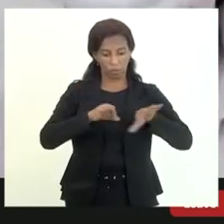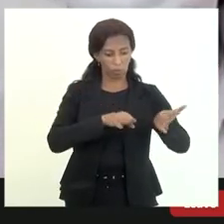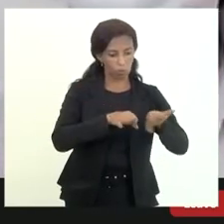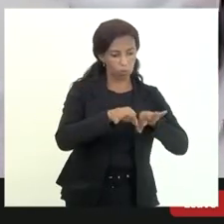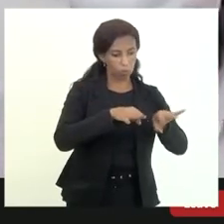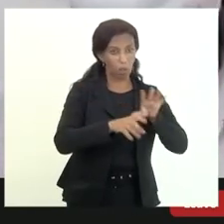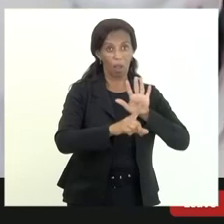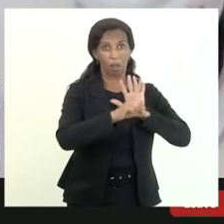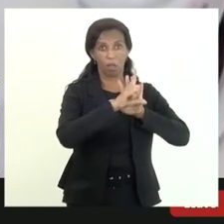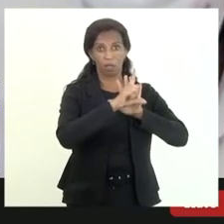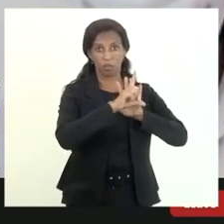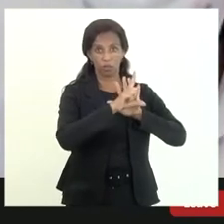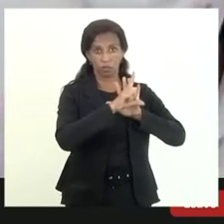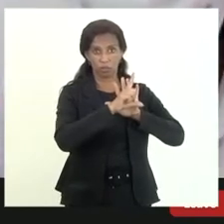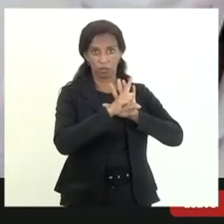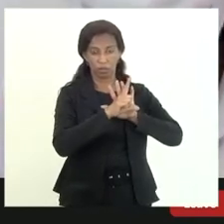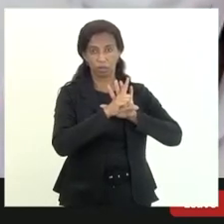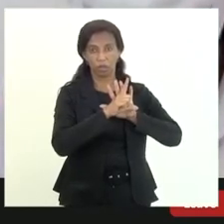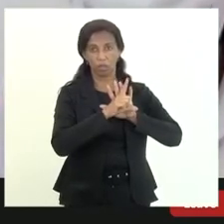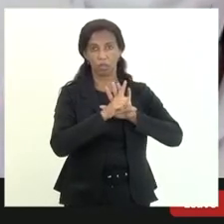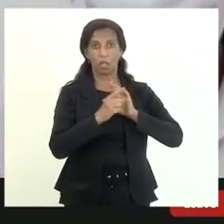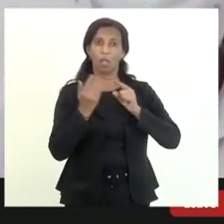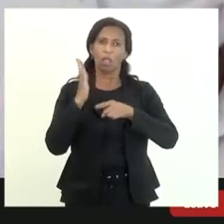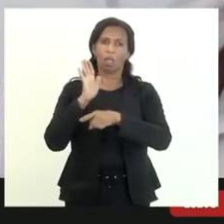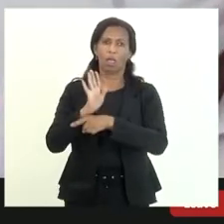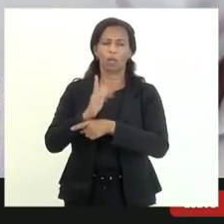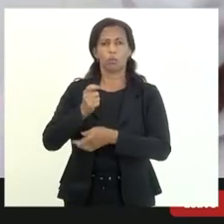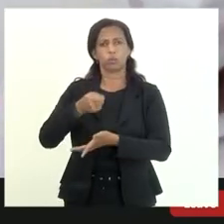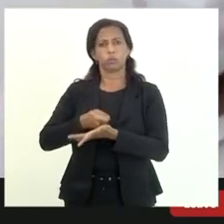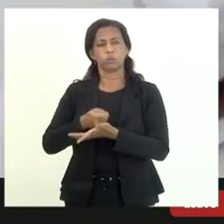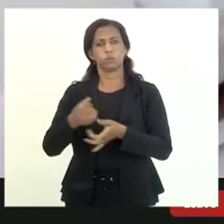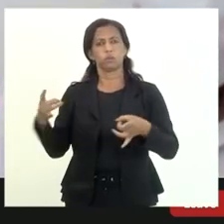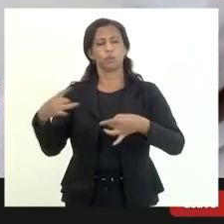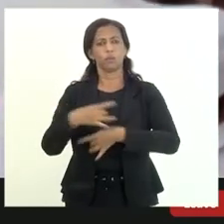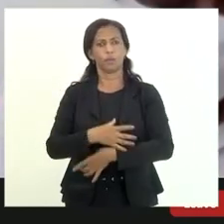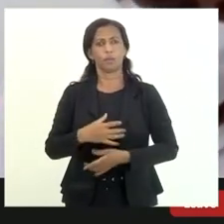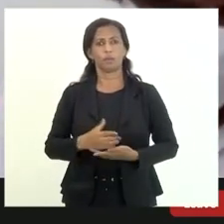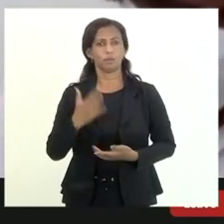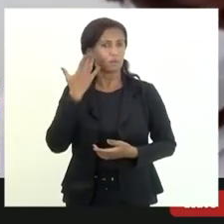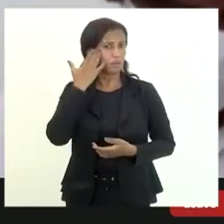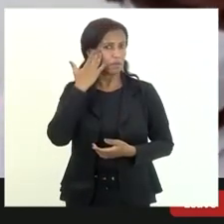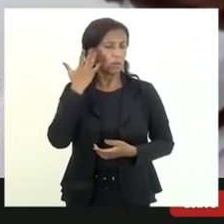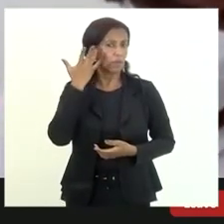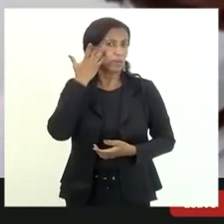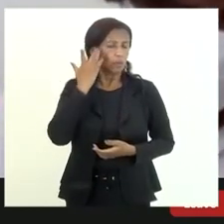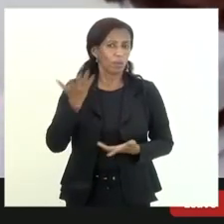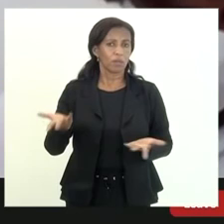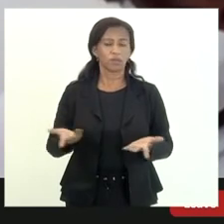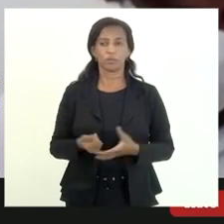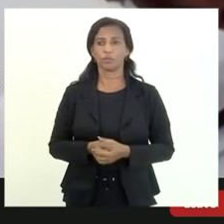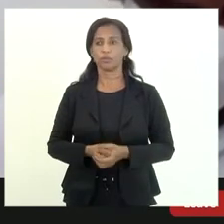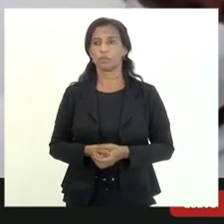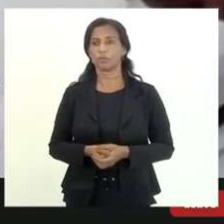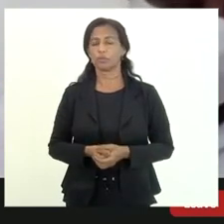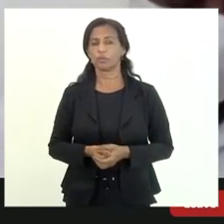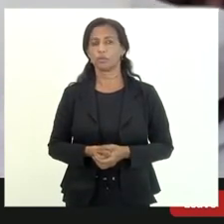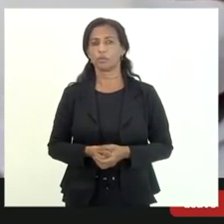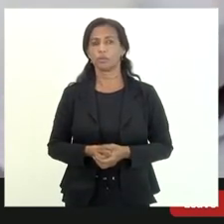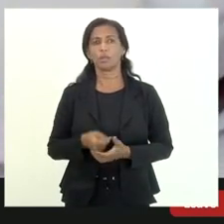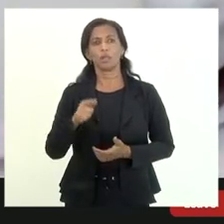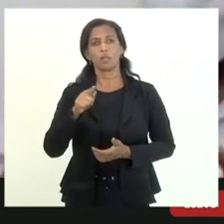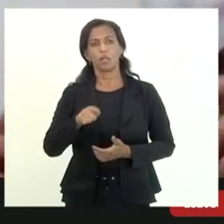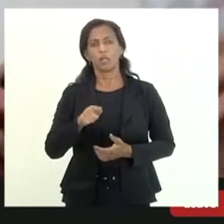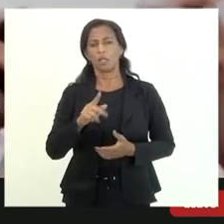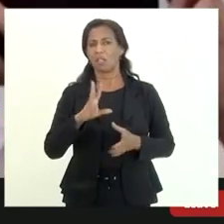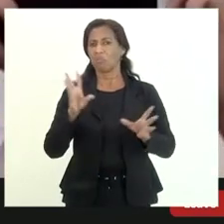legislativa contribuir de forma efetiva e concreta com isso aí entendeu eu acho que seriam as